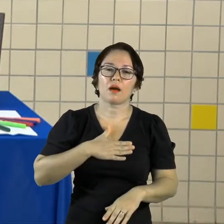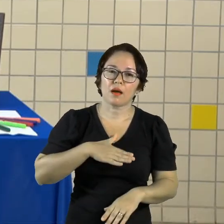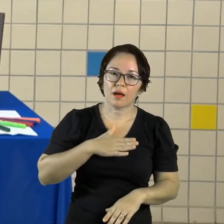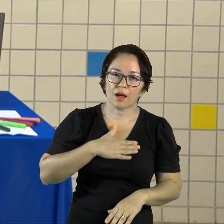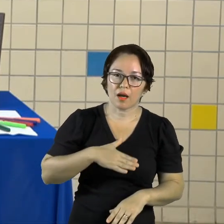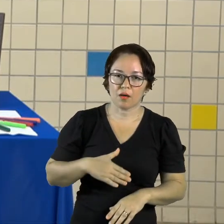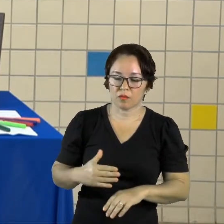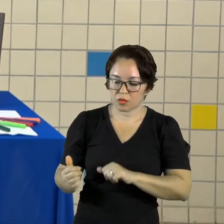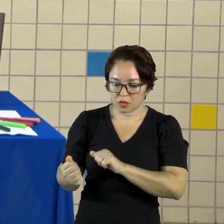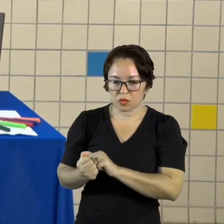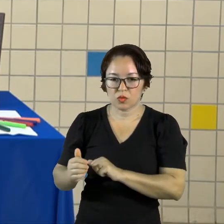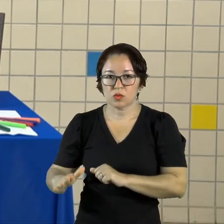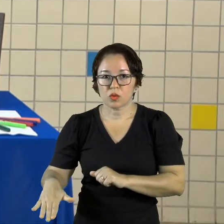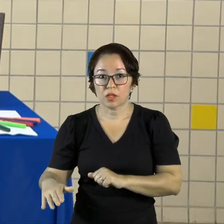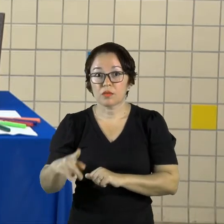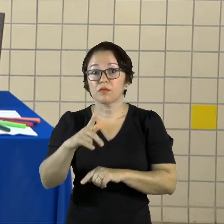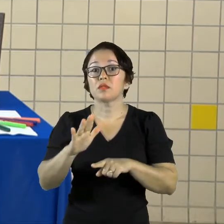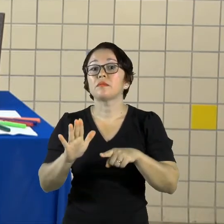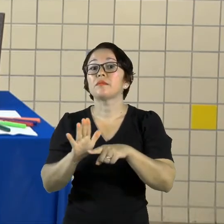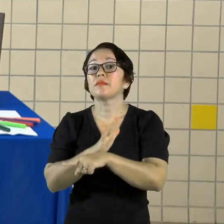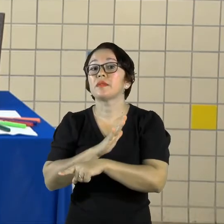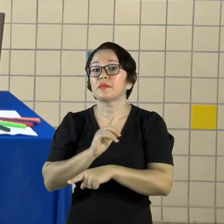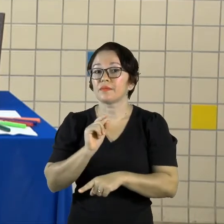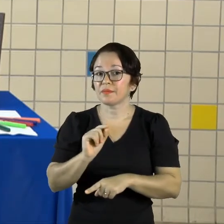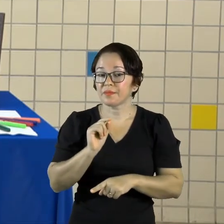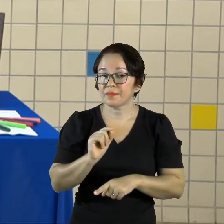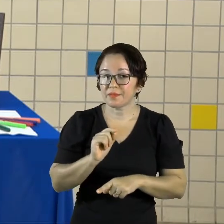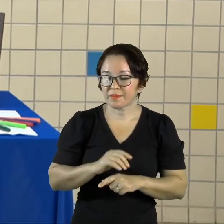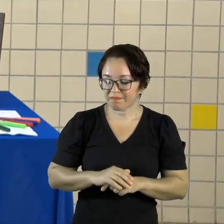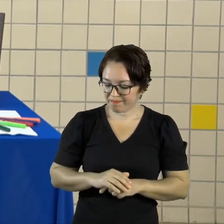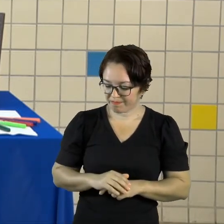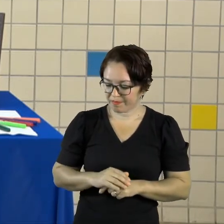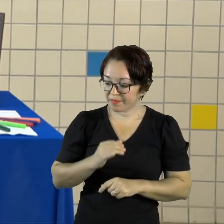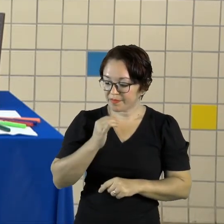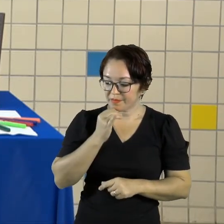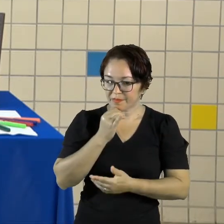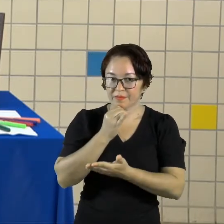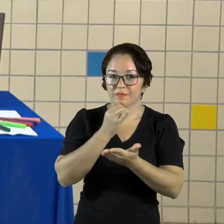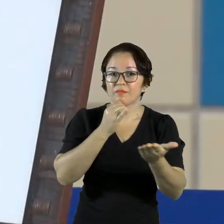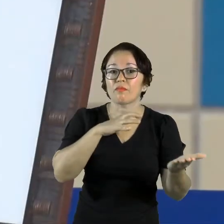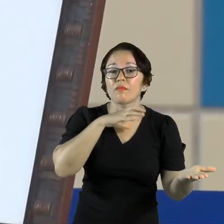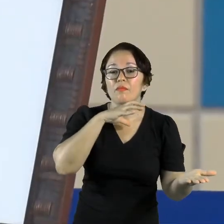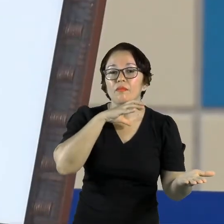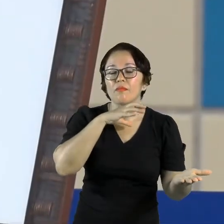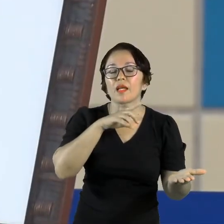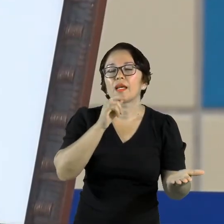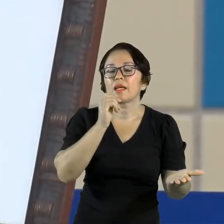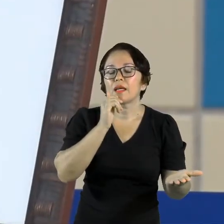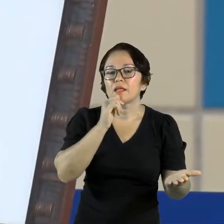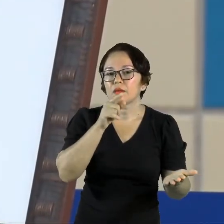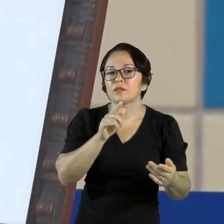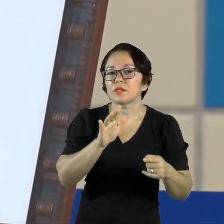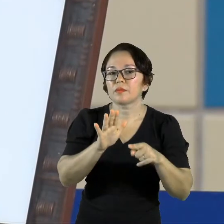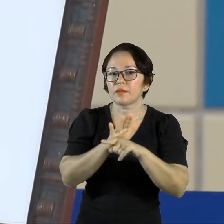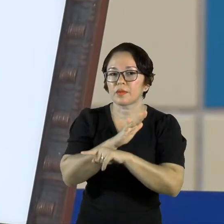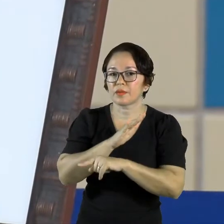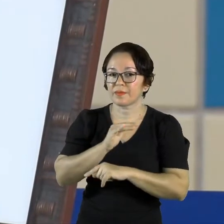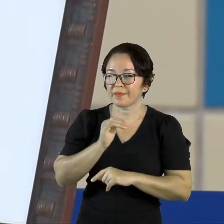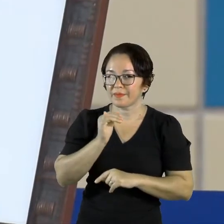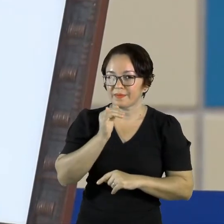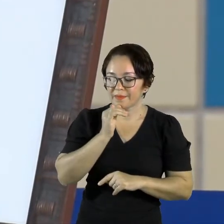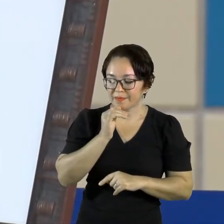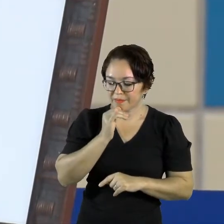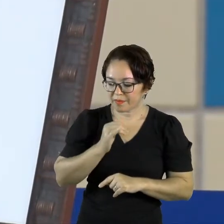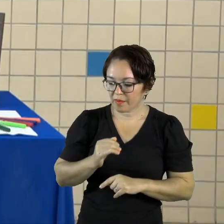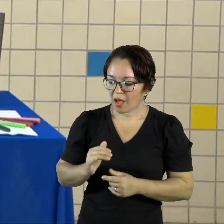criança Você pergunte a ela sobre os animais Como? Pergunte a ela quais são os animais que